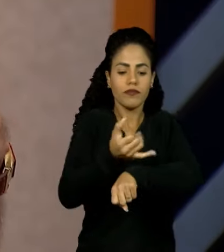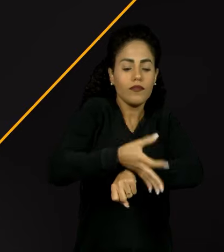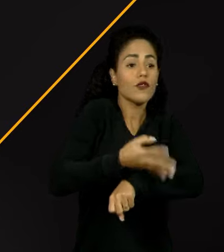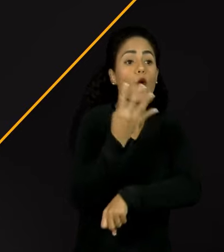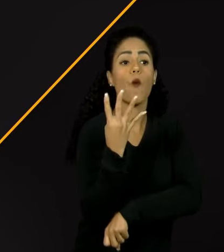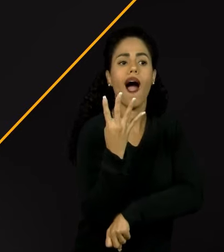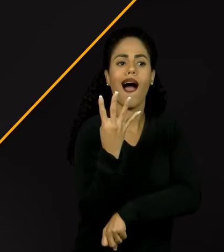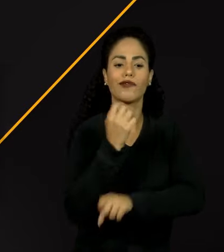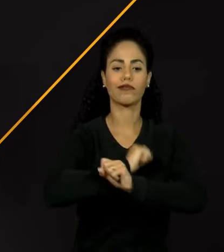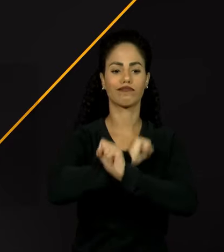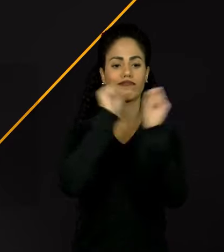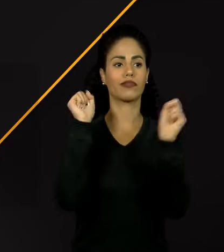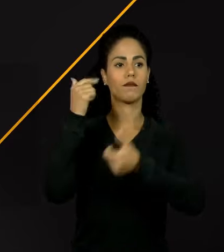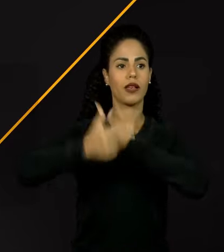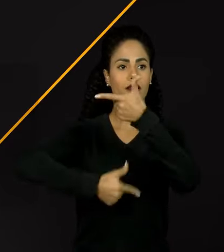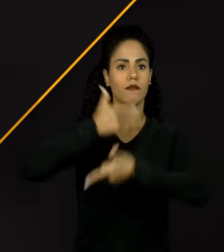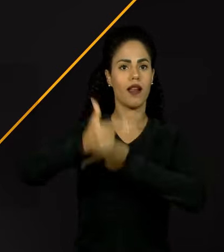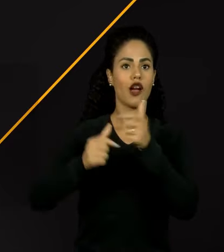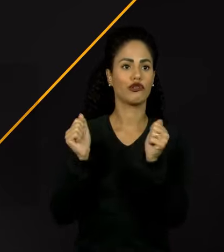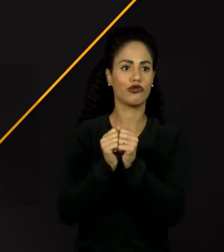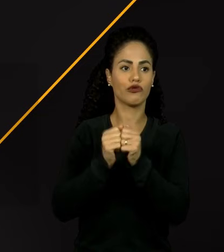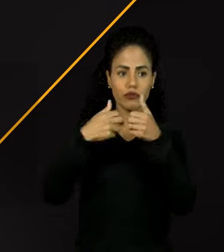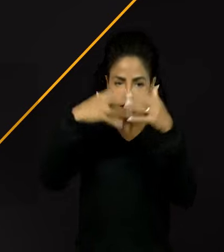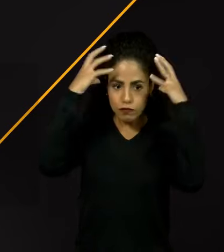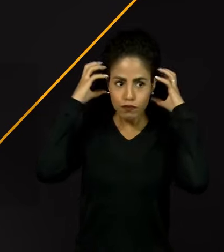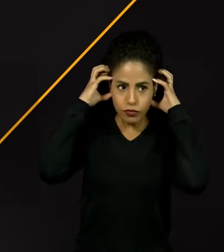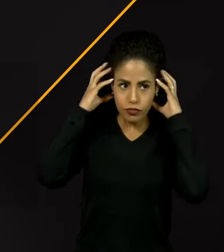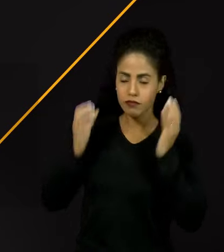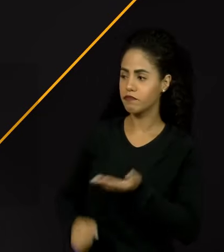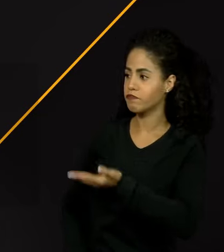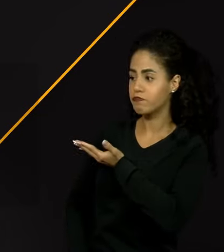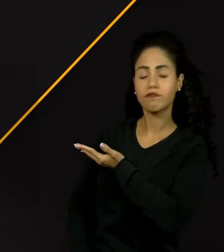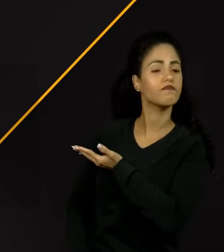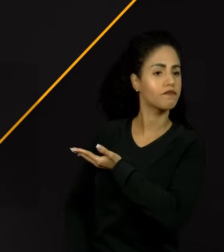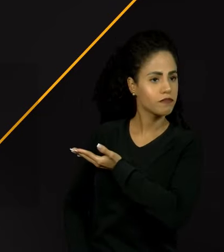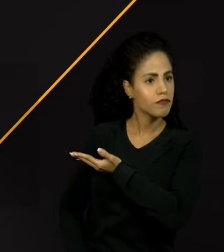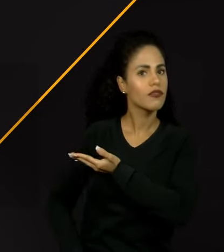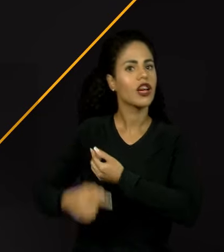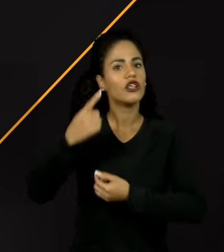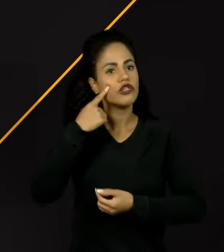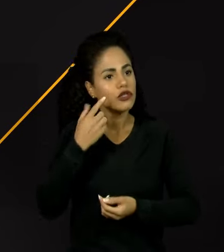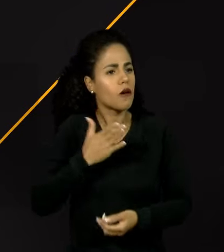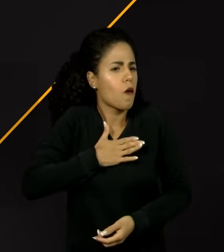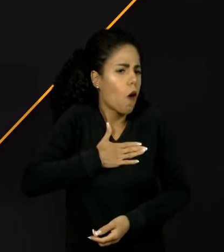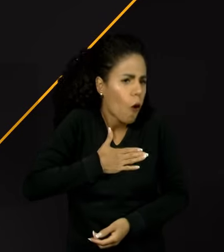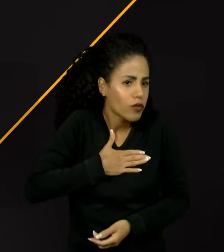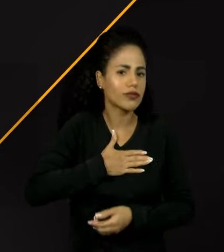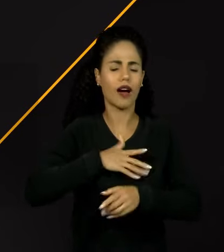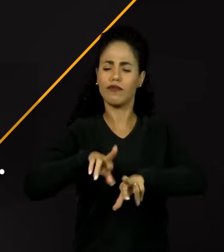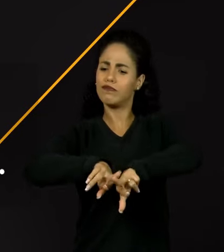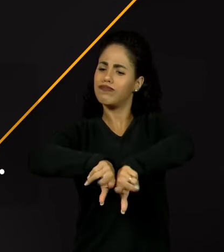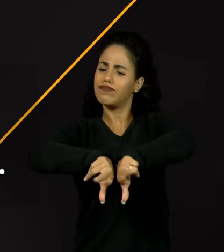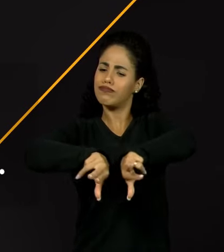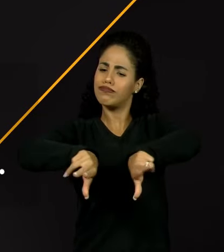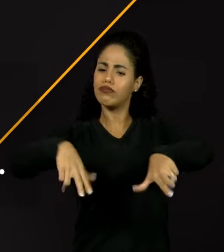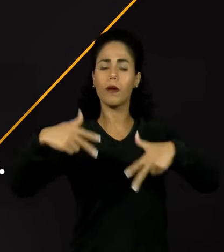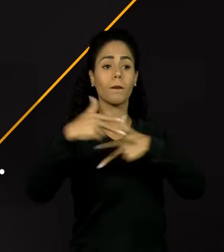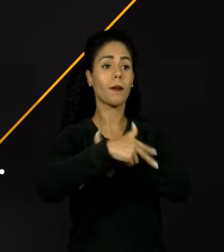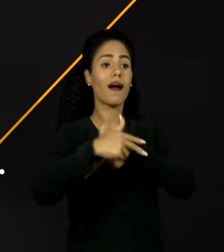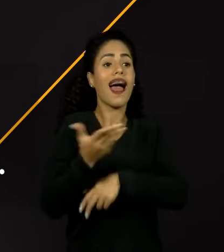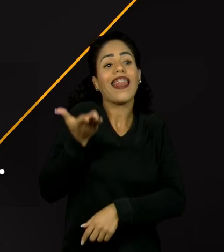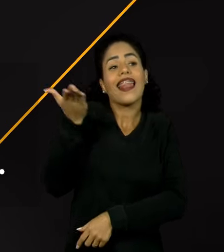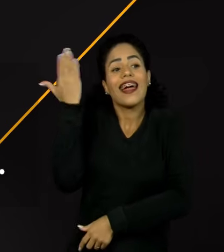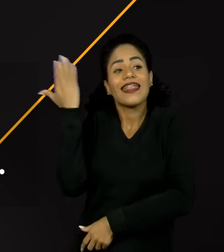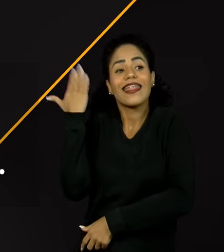pra trabalhar, ela ouvia o Zé Bétio. Então ela lia muito o Brega, né? Lindomar Castilho, Valdique Soriano. Eu